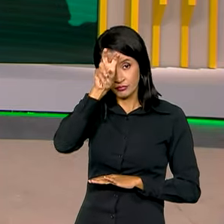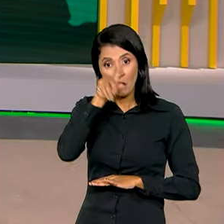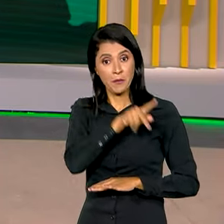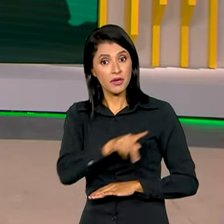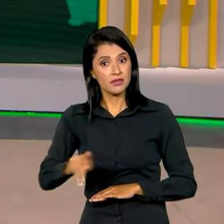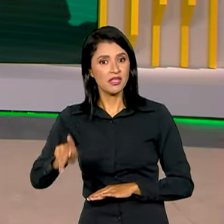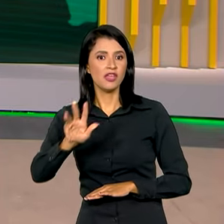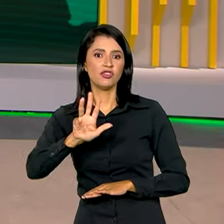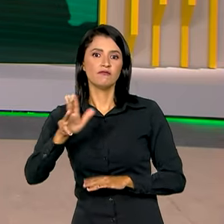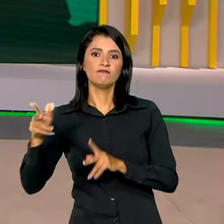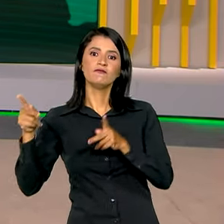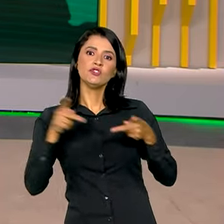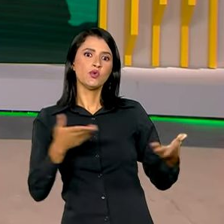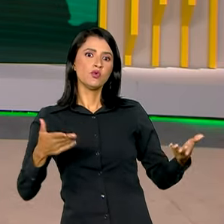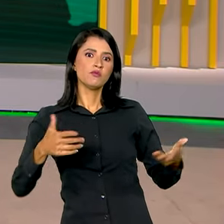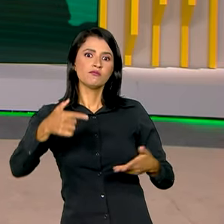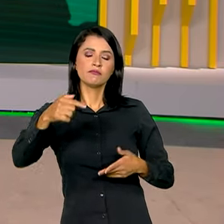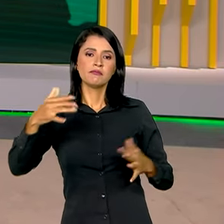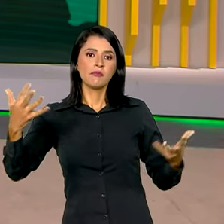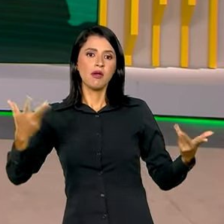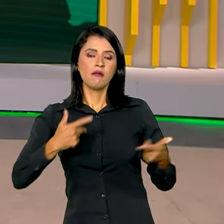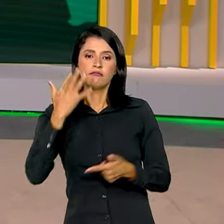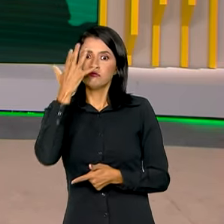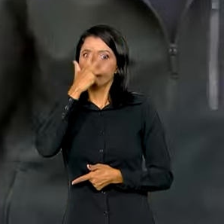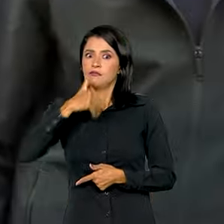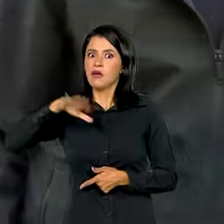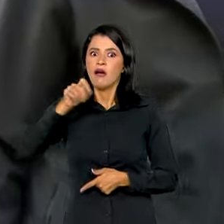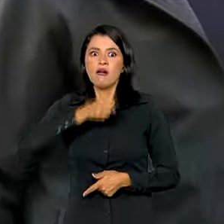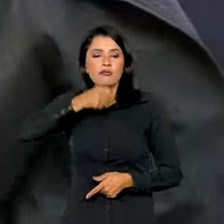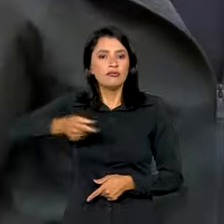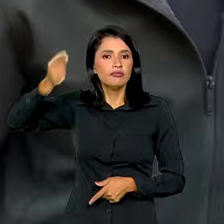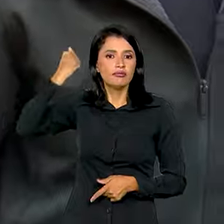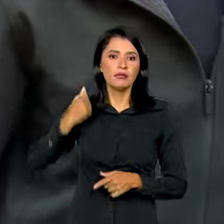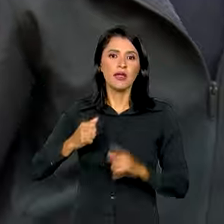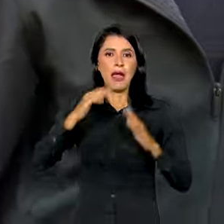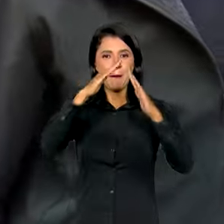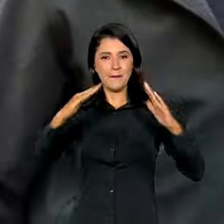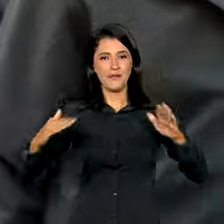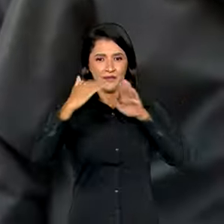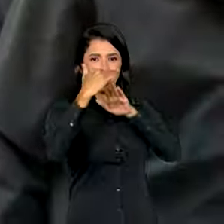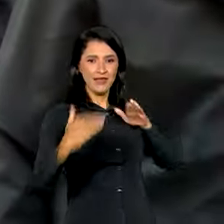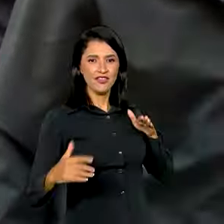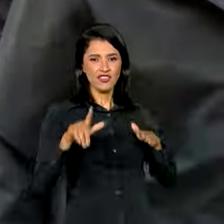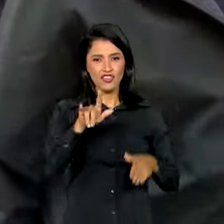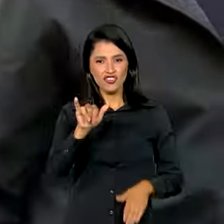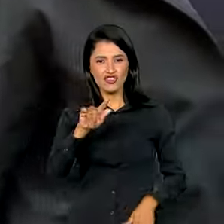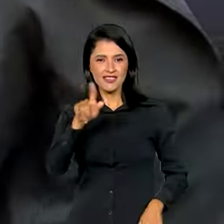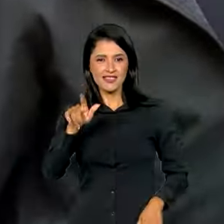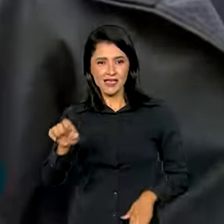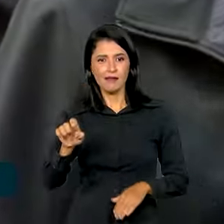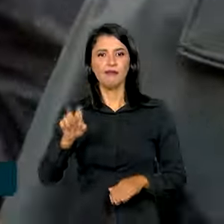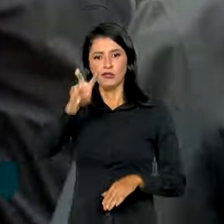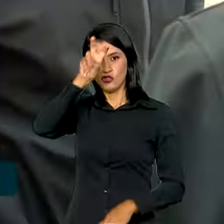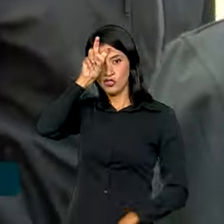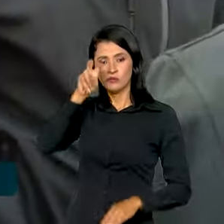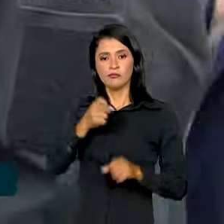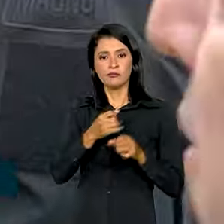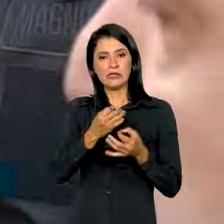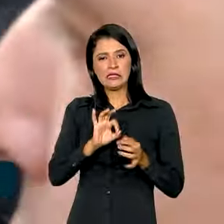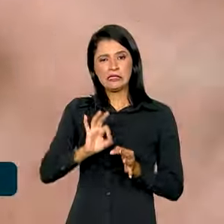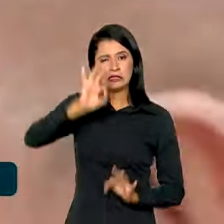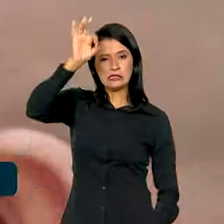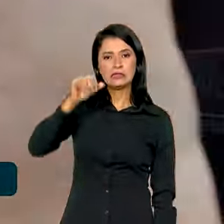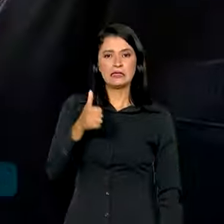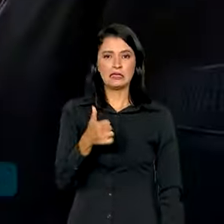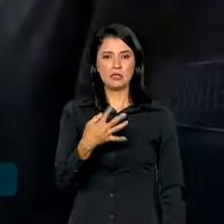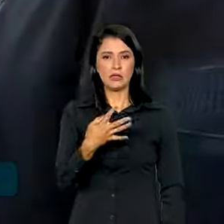hoje uma das sete maravilhas da Antiguidade, a pirâmide de Gizé, no Egito. Com 147 metros de altura